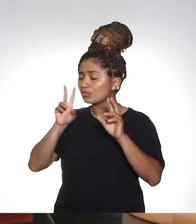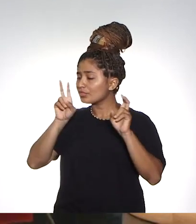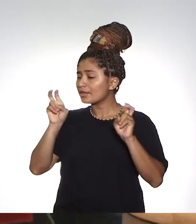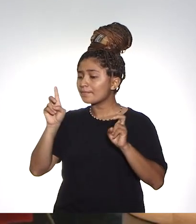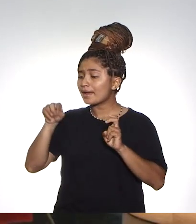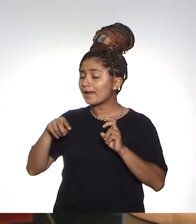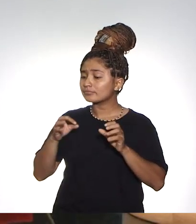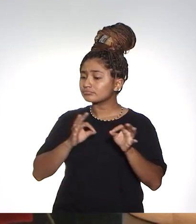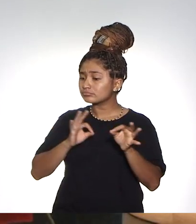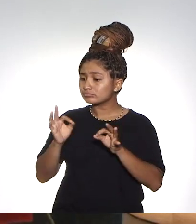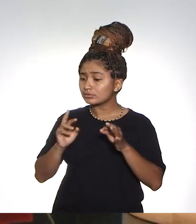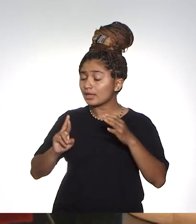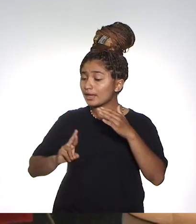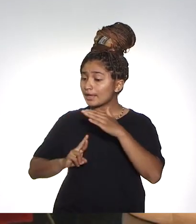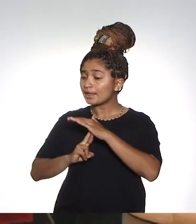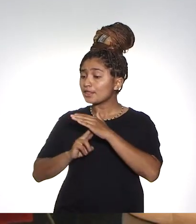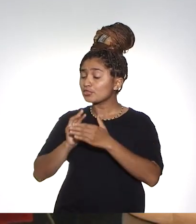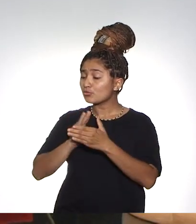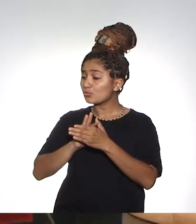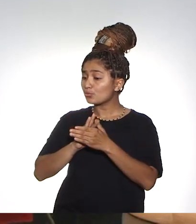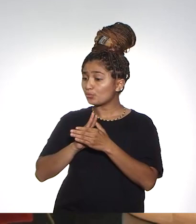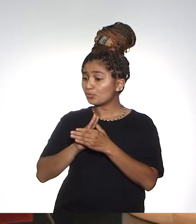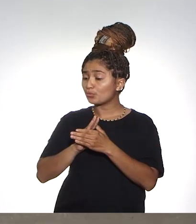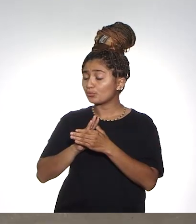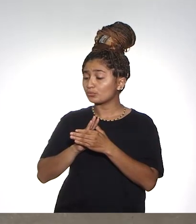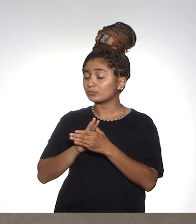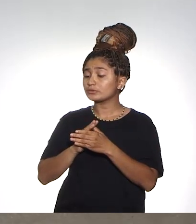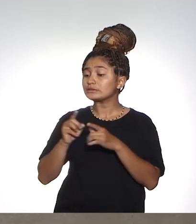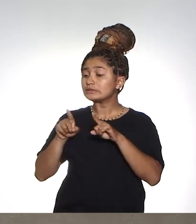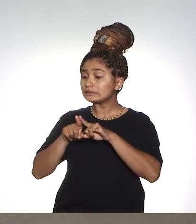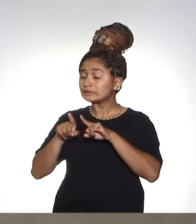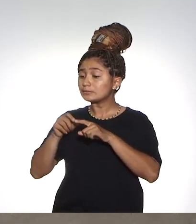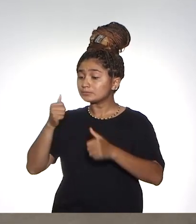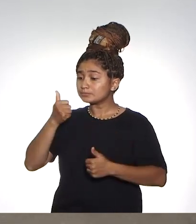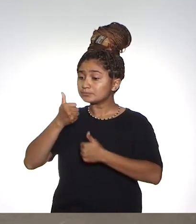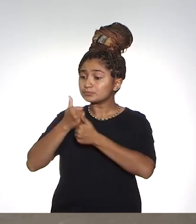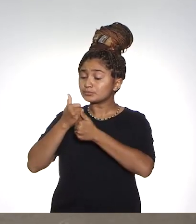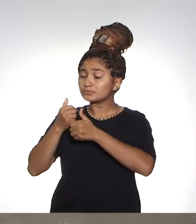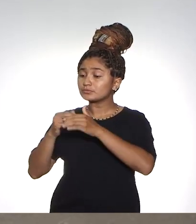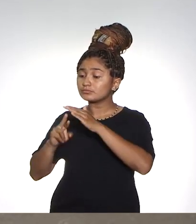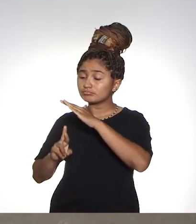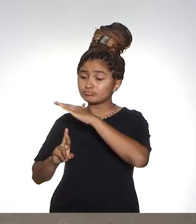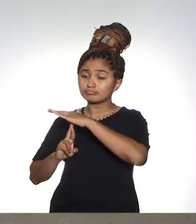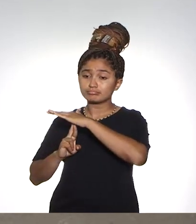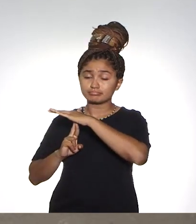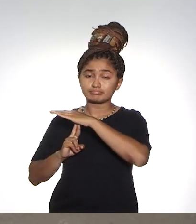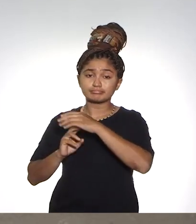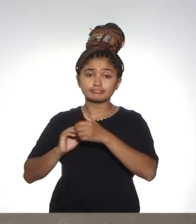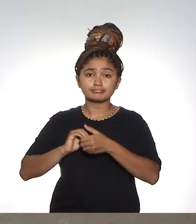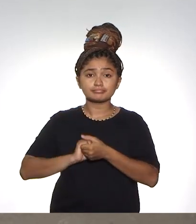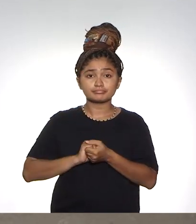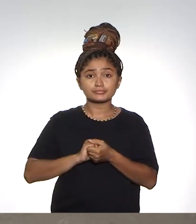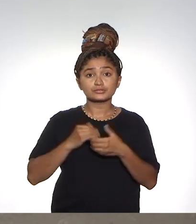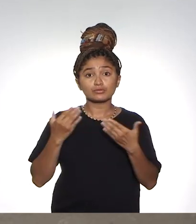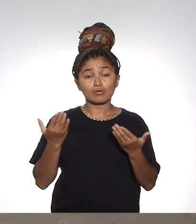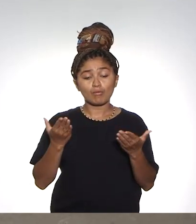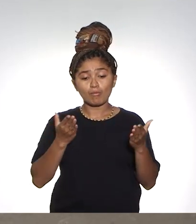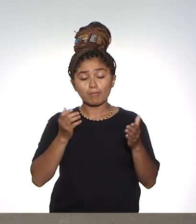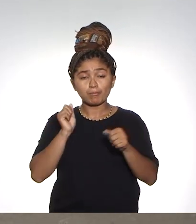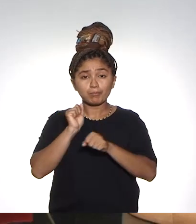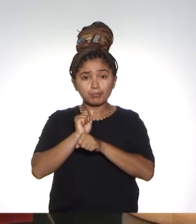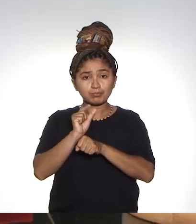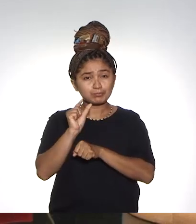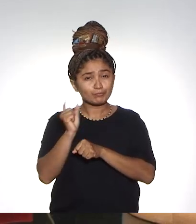O assunto é gestão e nós estamos conversando com o reitor da UFRR, professor Geraldo Ticianelli, e com o vice-reitor Silvestre da